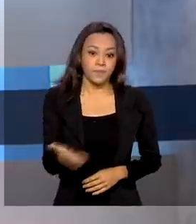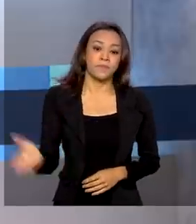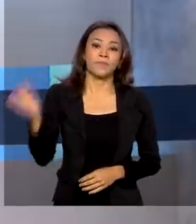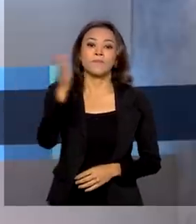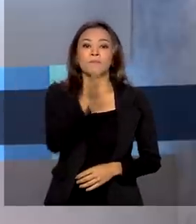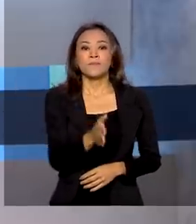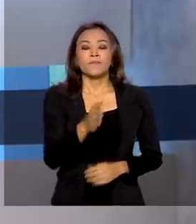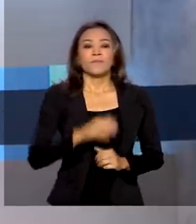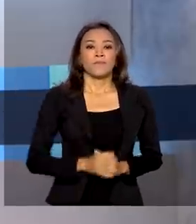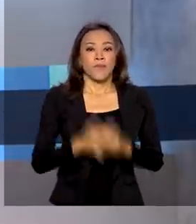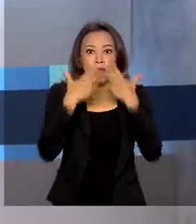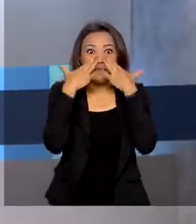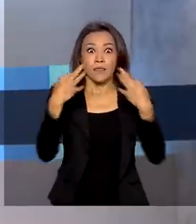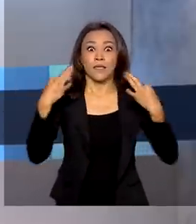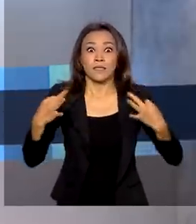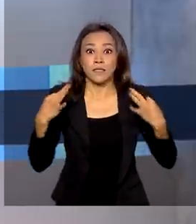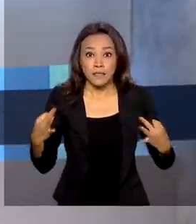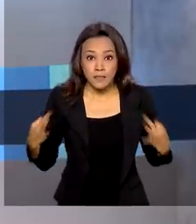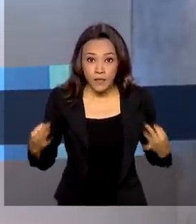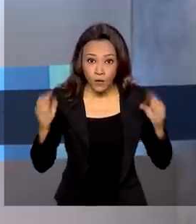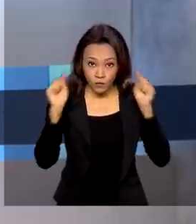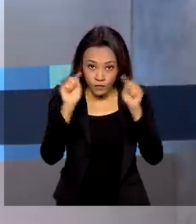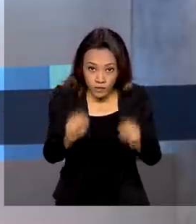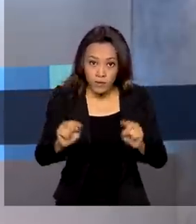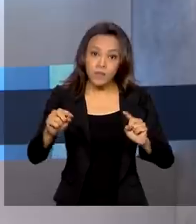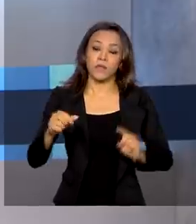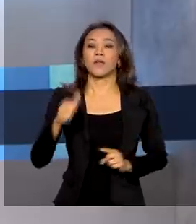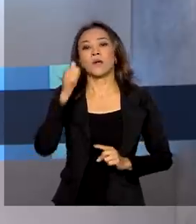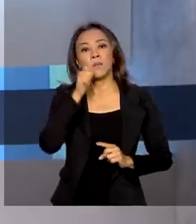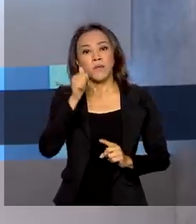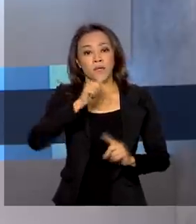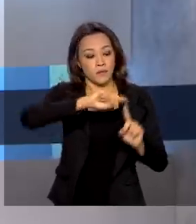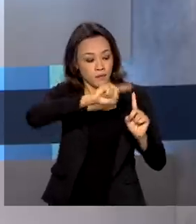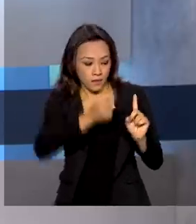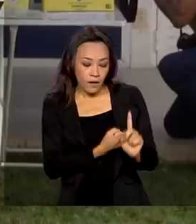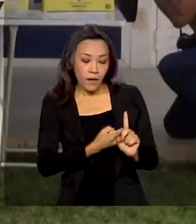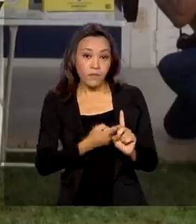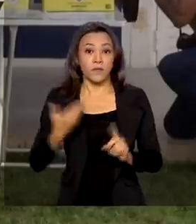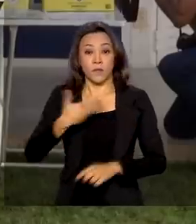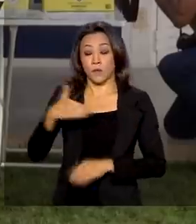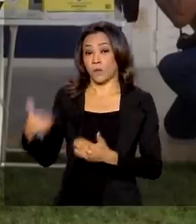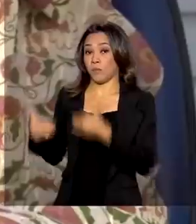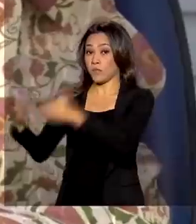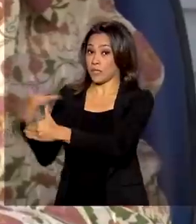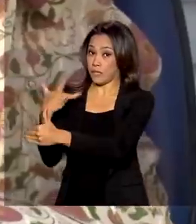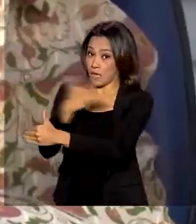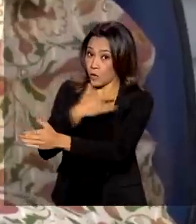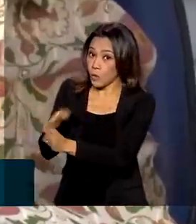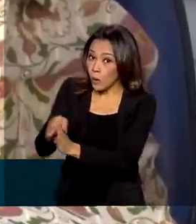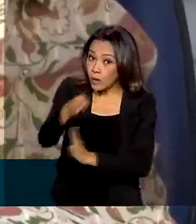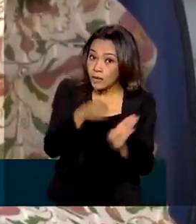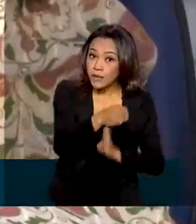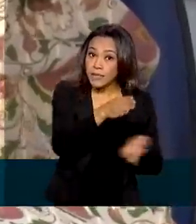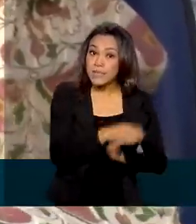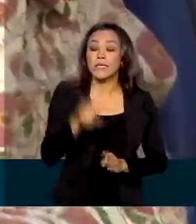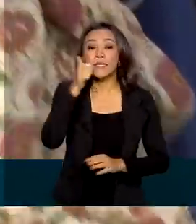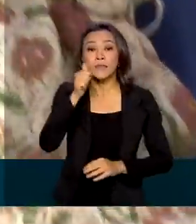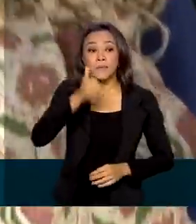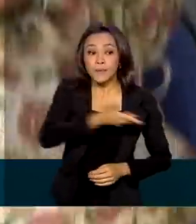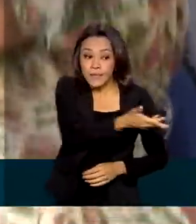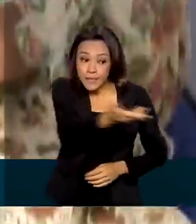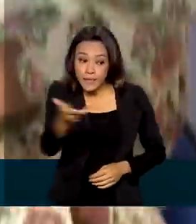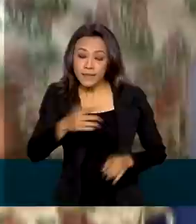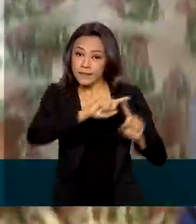E atenção, você gestante, todas as gestantes, o Ministério da Saúde recomenda que grávidas e mulheres que